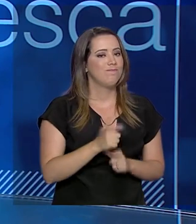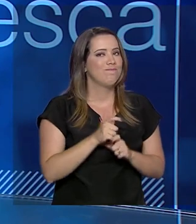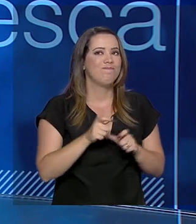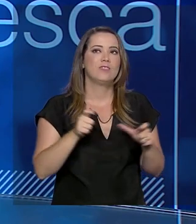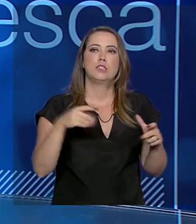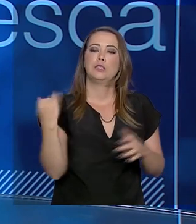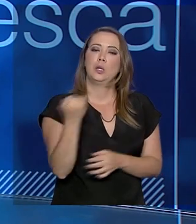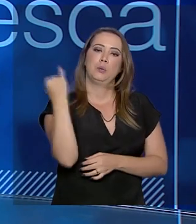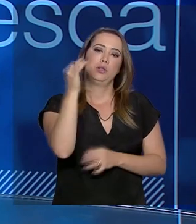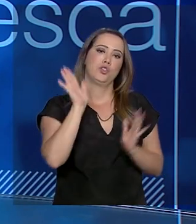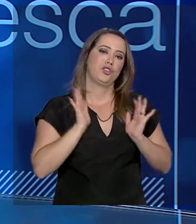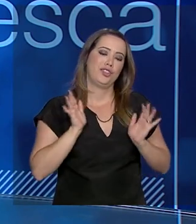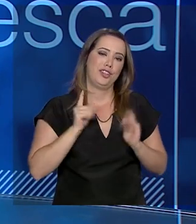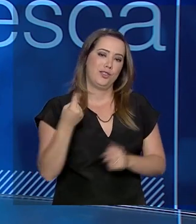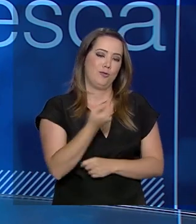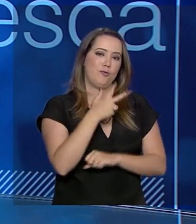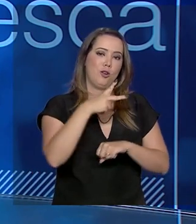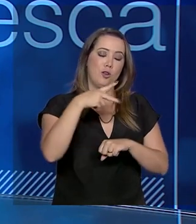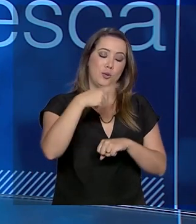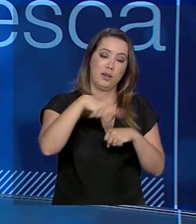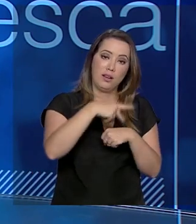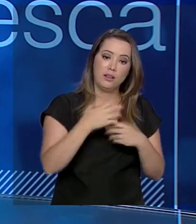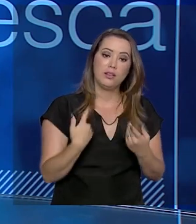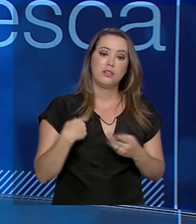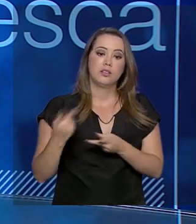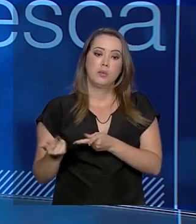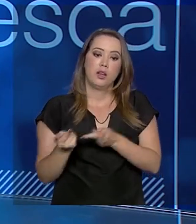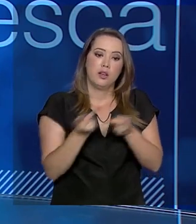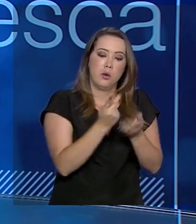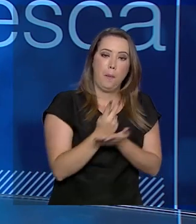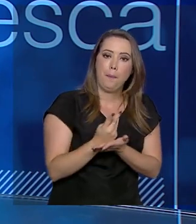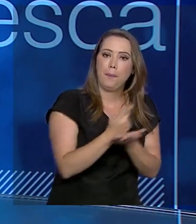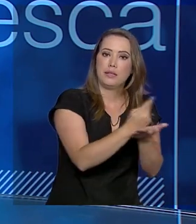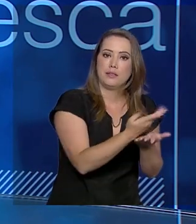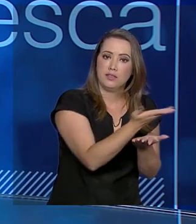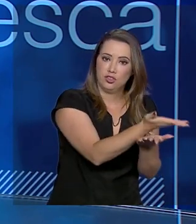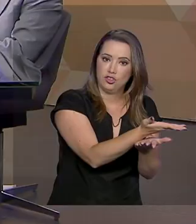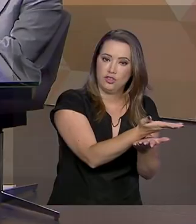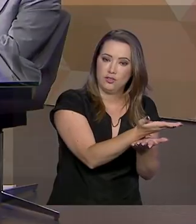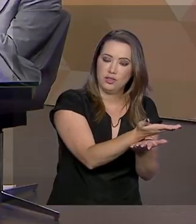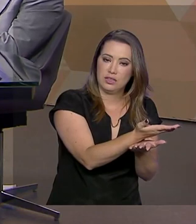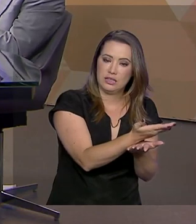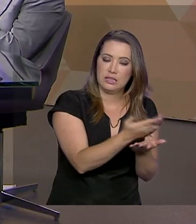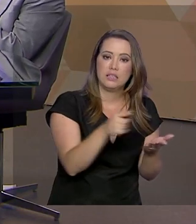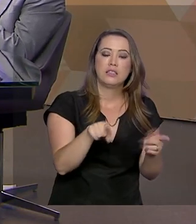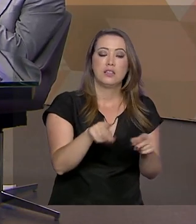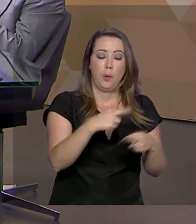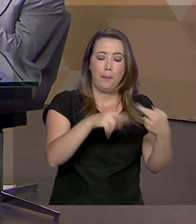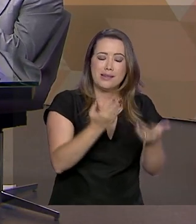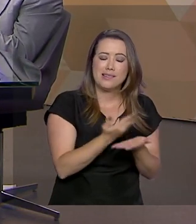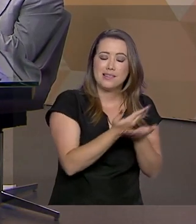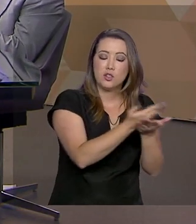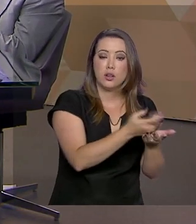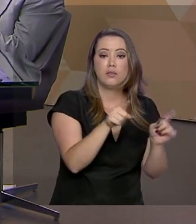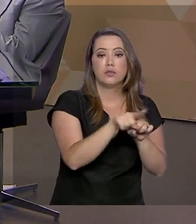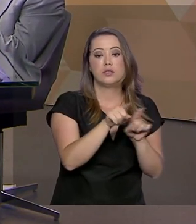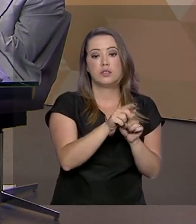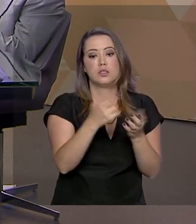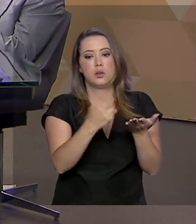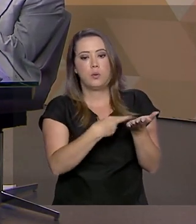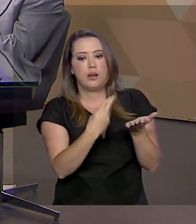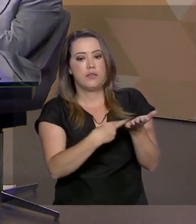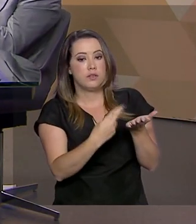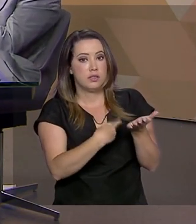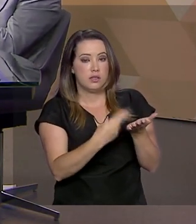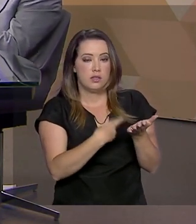potencialidade do nosso Brasil. E eu queria te presentear com a revista, com o anuário da Secretaria de